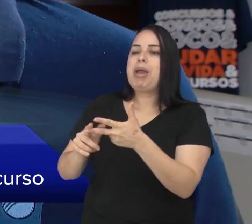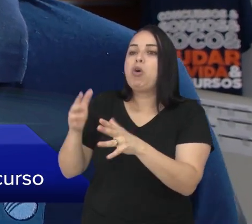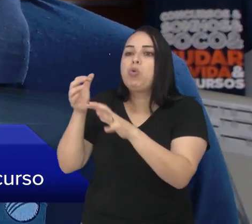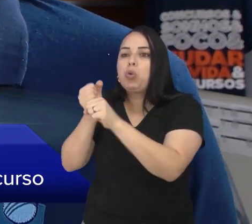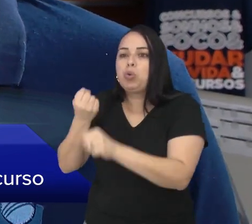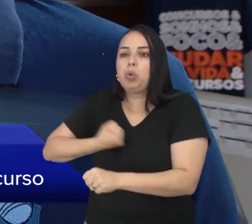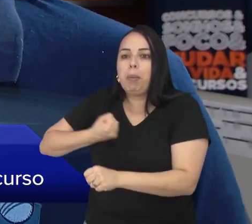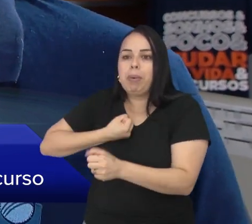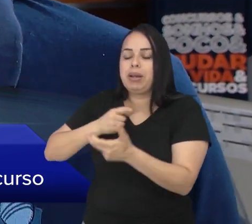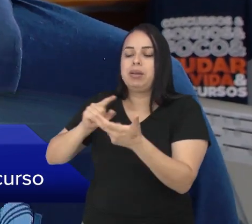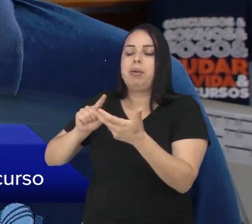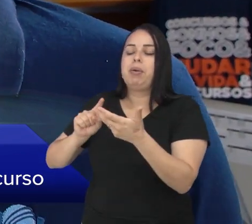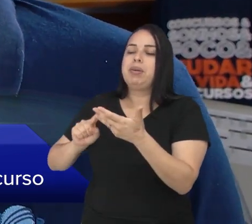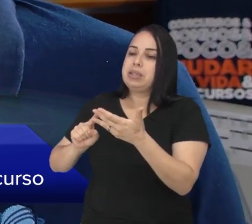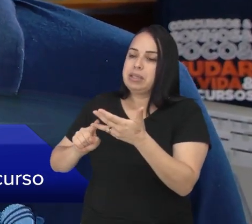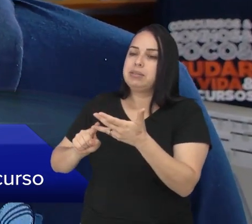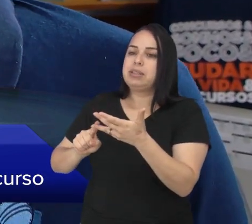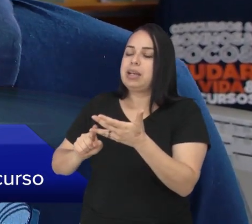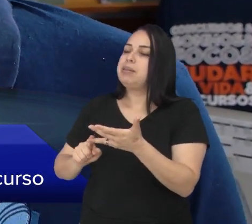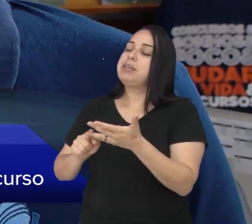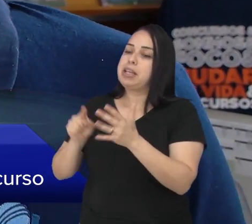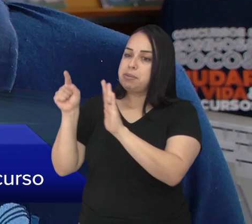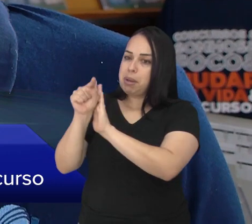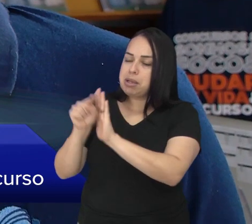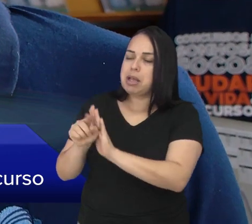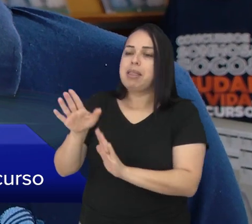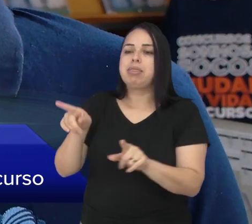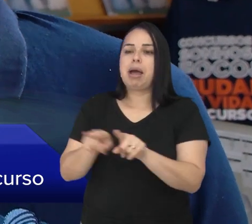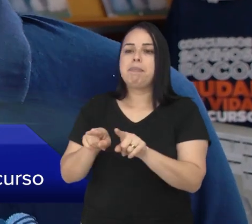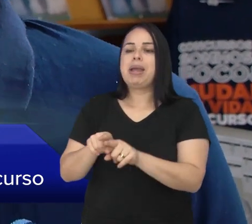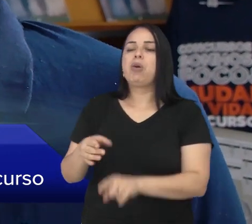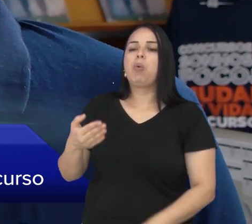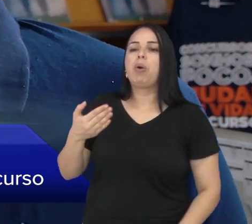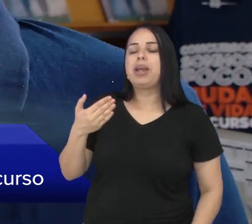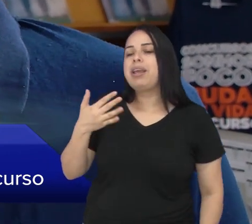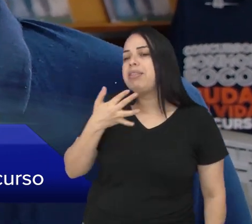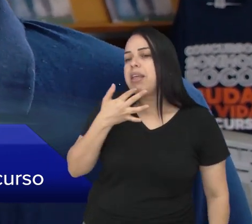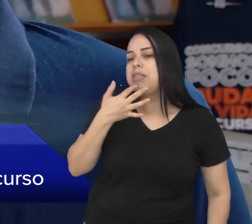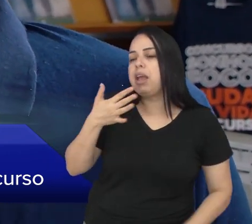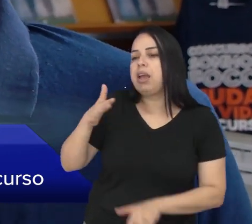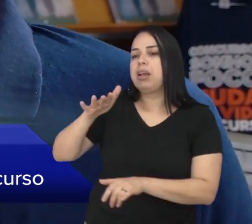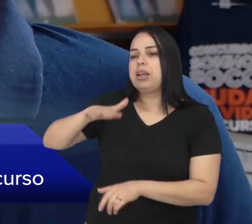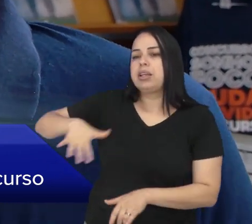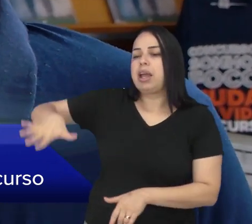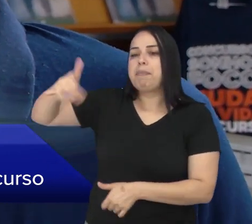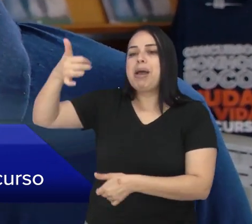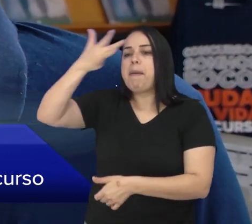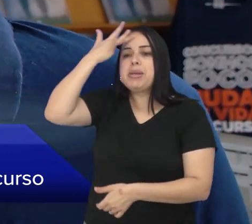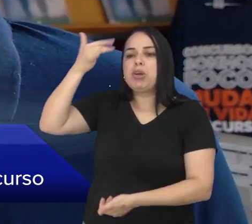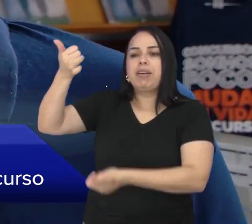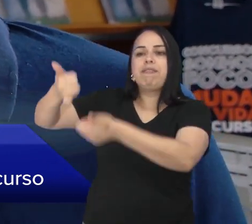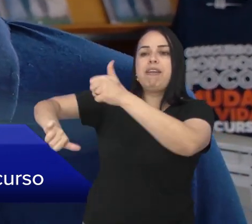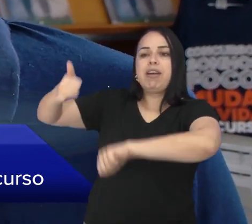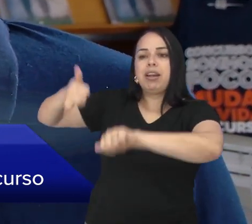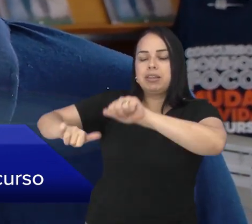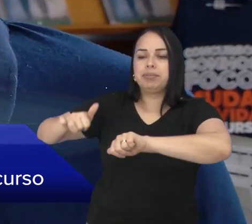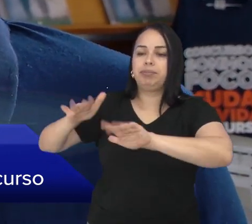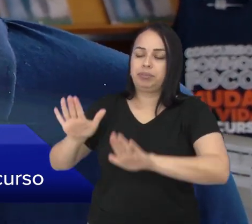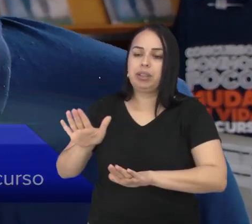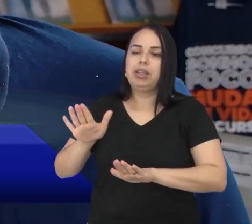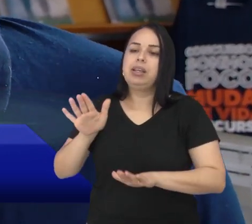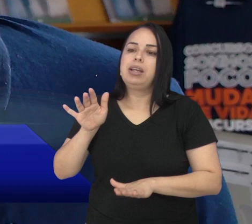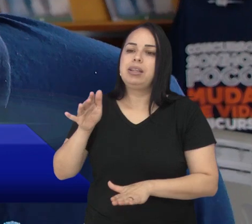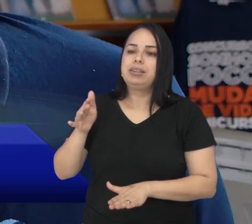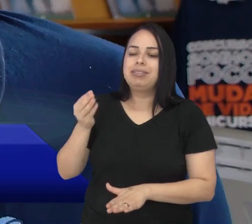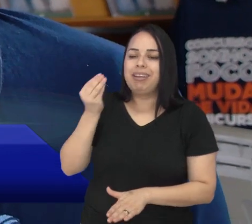peso, questão, programa e também conhecer a banca. Como que conhece a banca, no caso, a César Rio para o